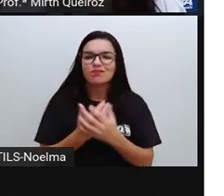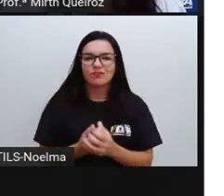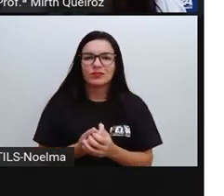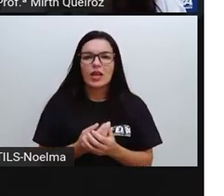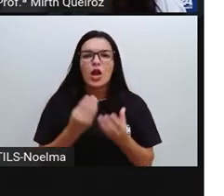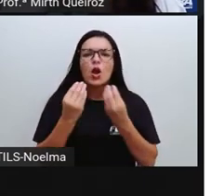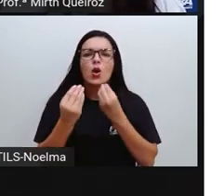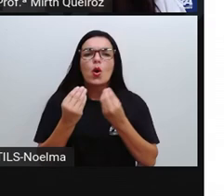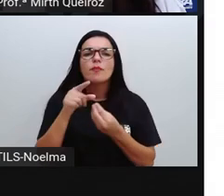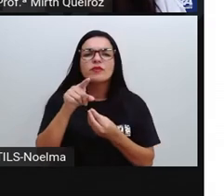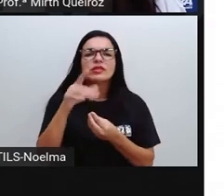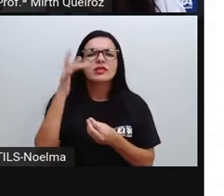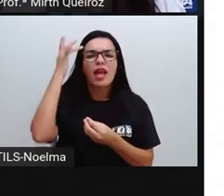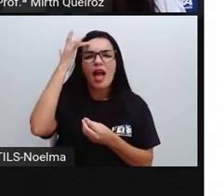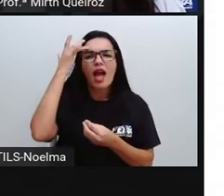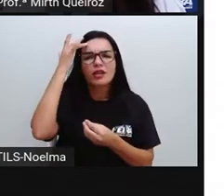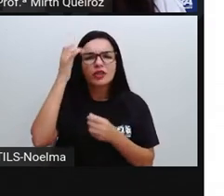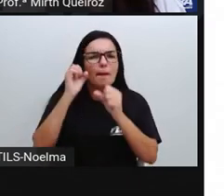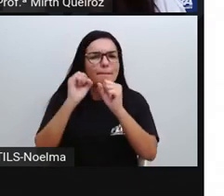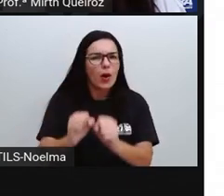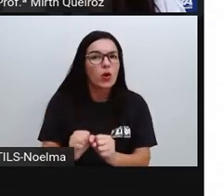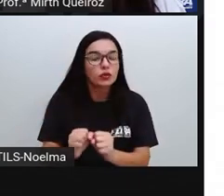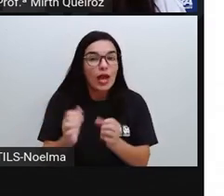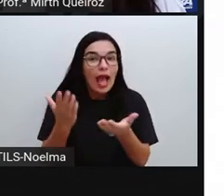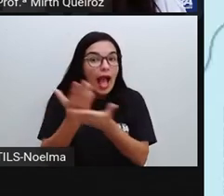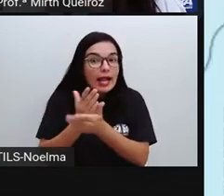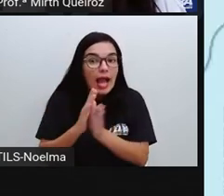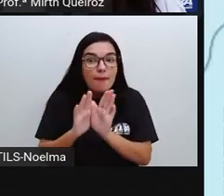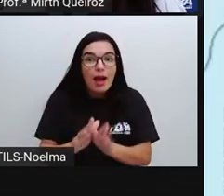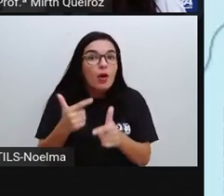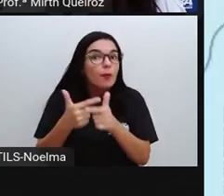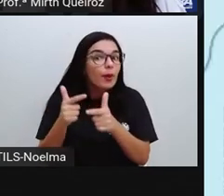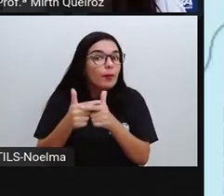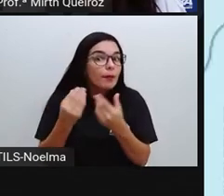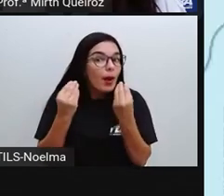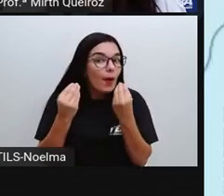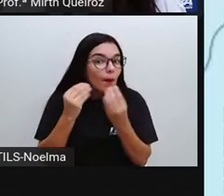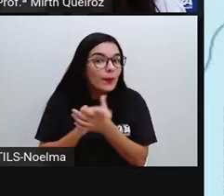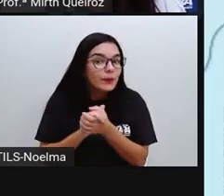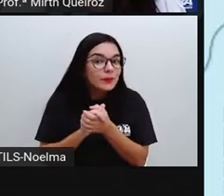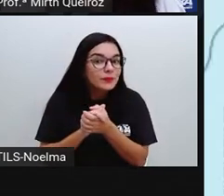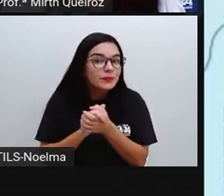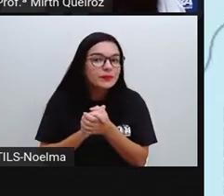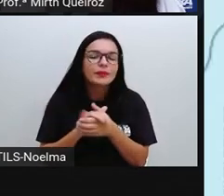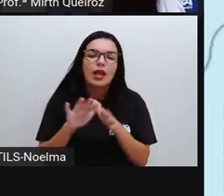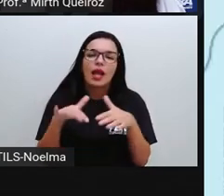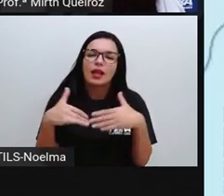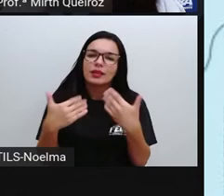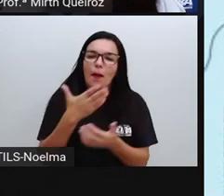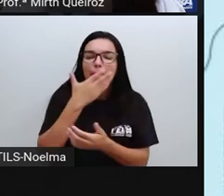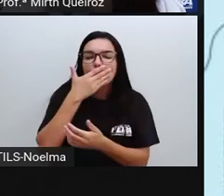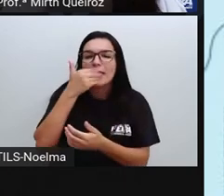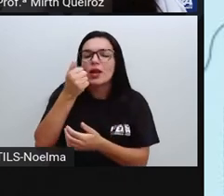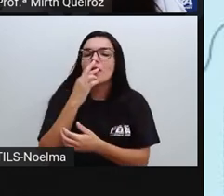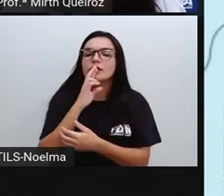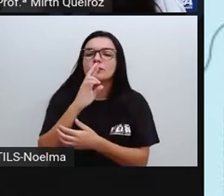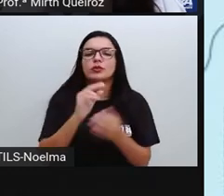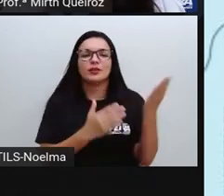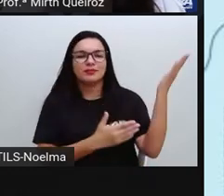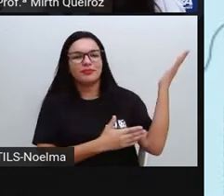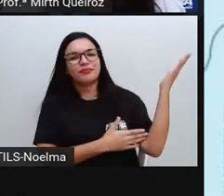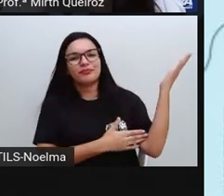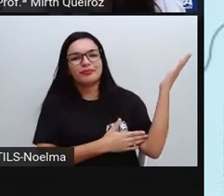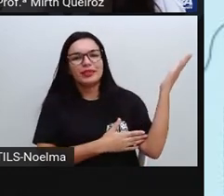E como é que vocês acham aí que a gente poderia resolver esses problemas? As melhores respostas são, nós